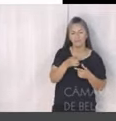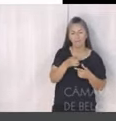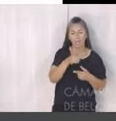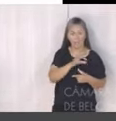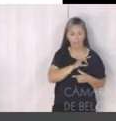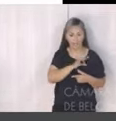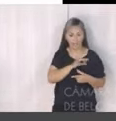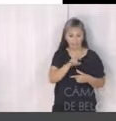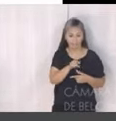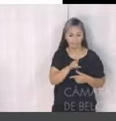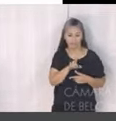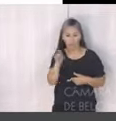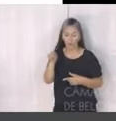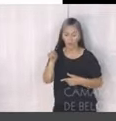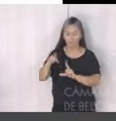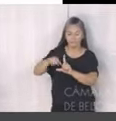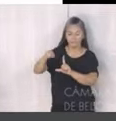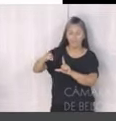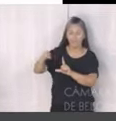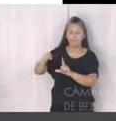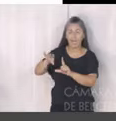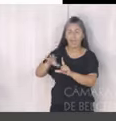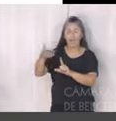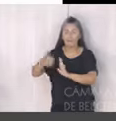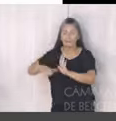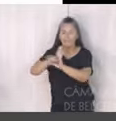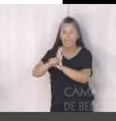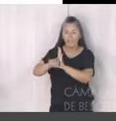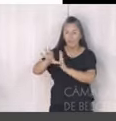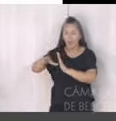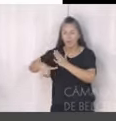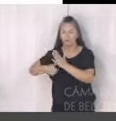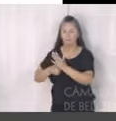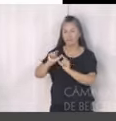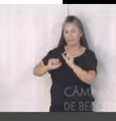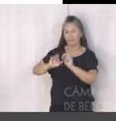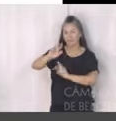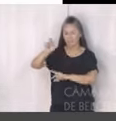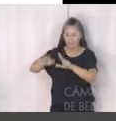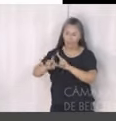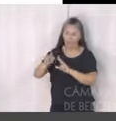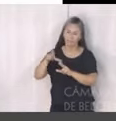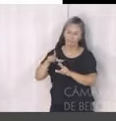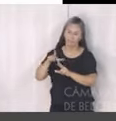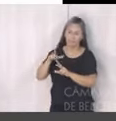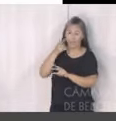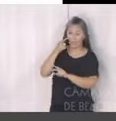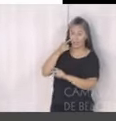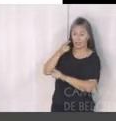No indicador ao lado, ocorrências de crime, contravenções e atos infracionais registradas pela Guarda Civil